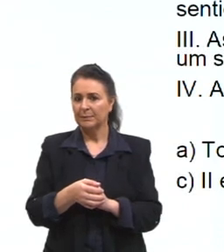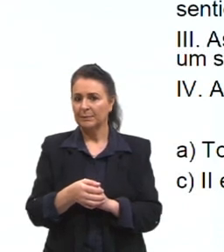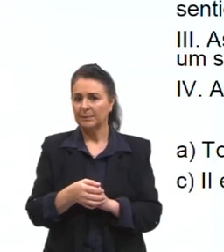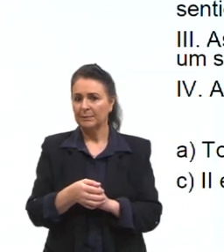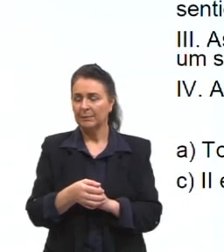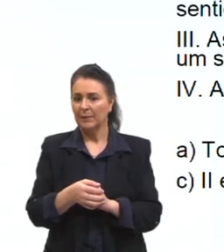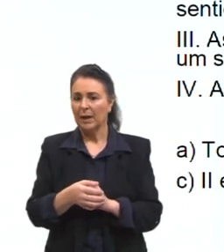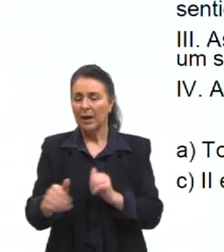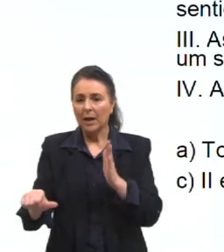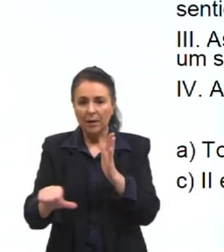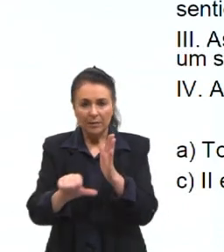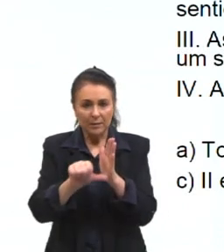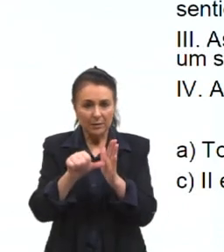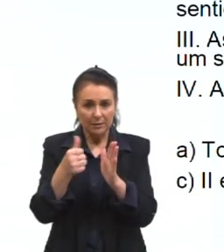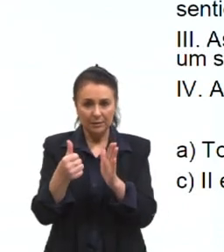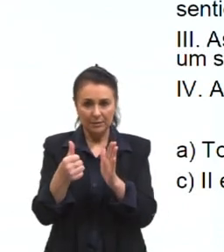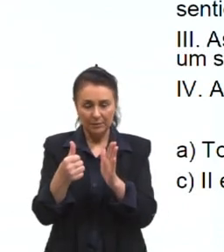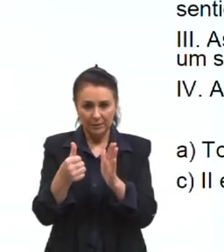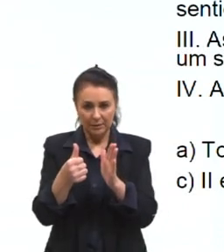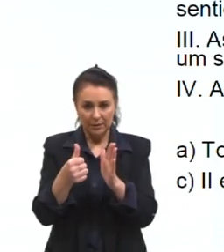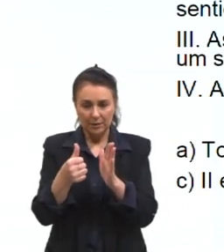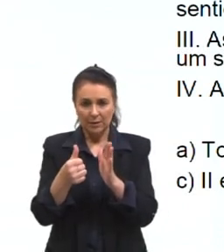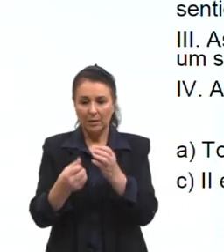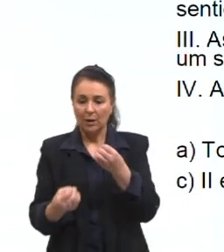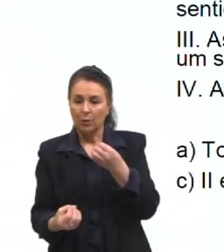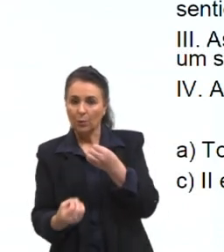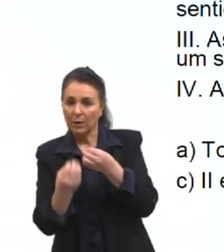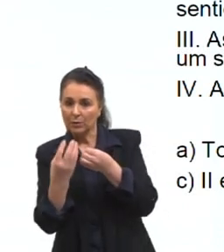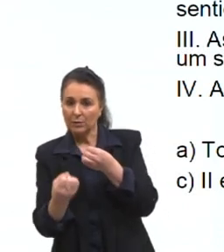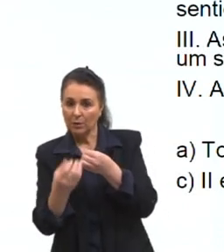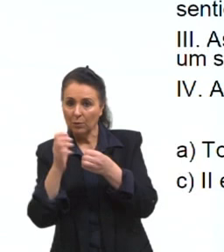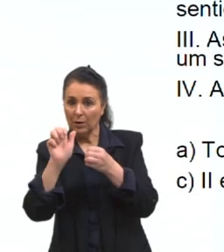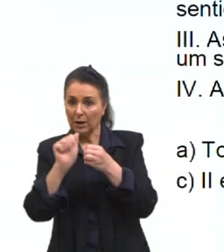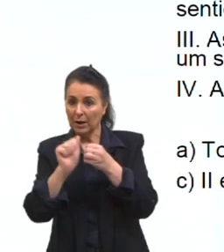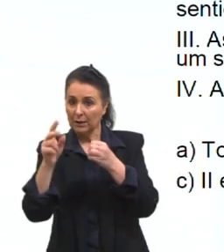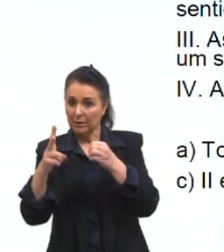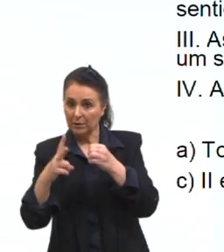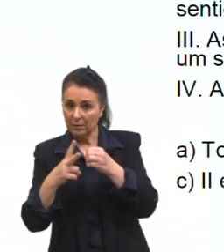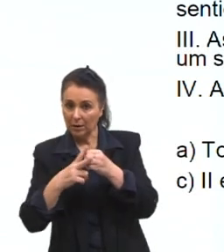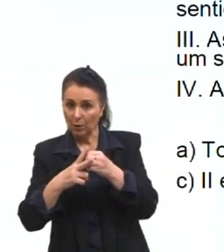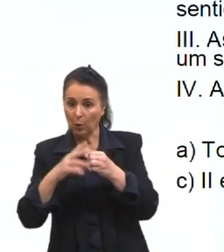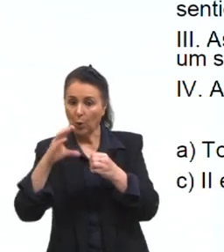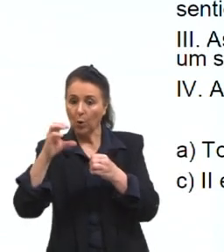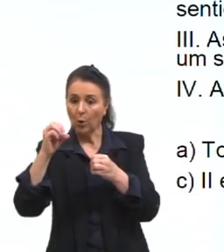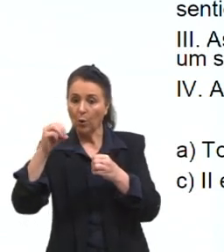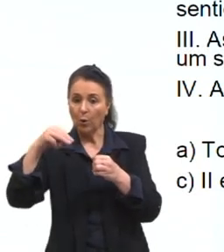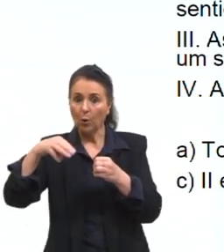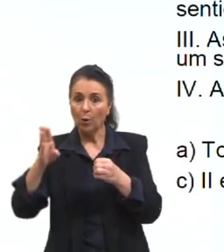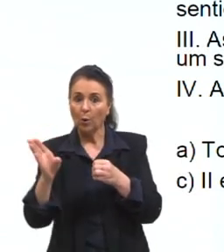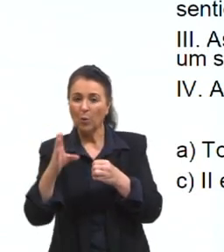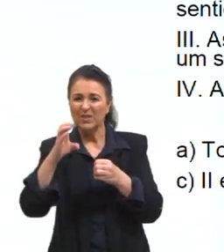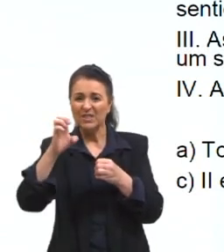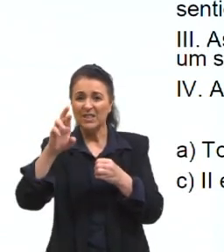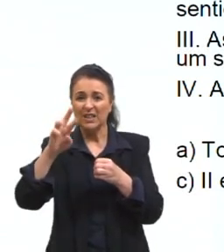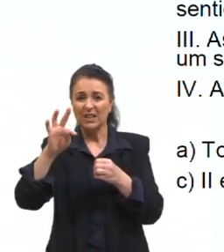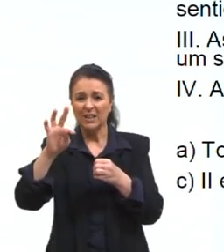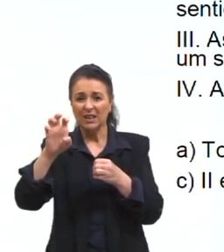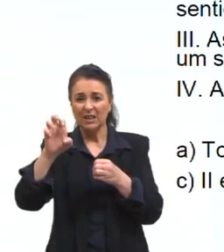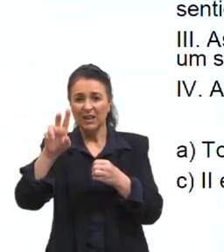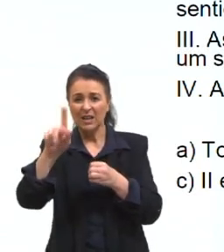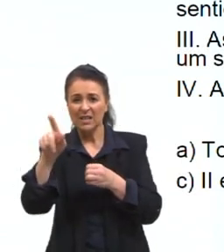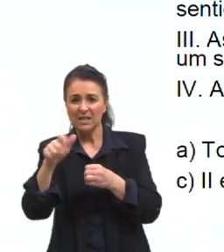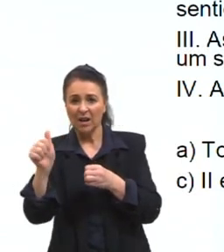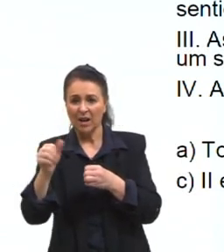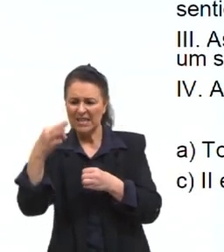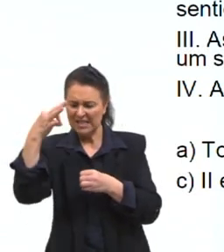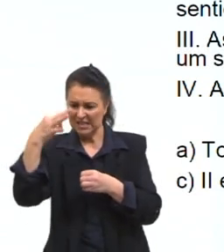Na primeira, a locução adverbial com certeza é formada pela preposição com mais o nome